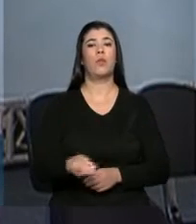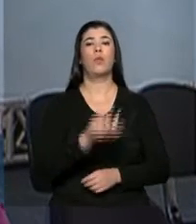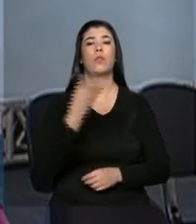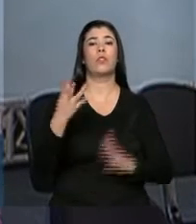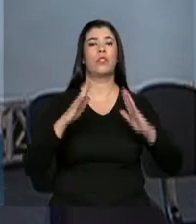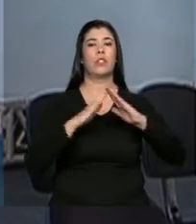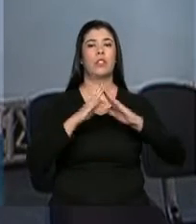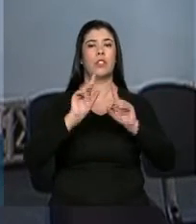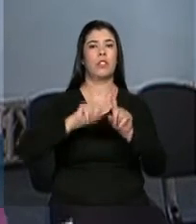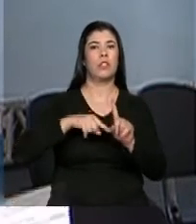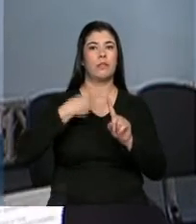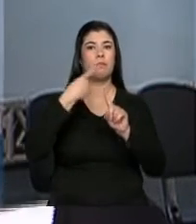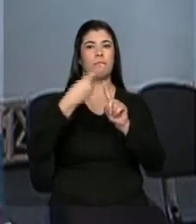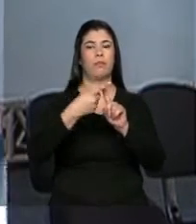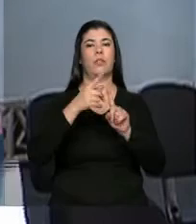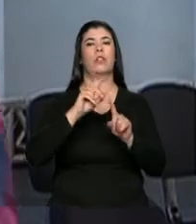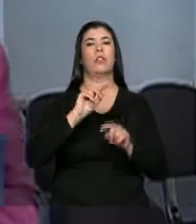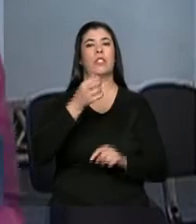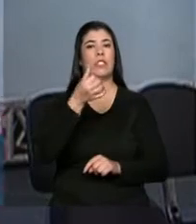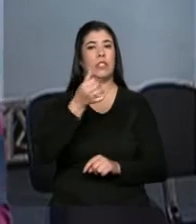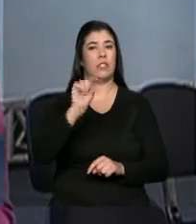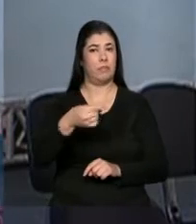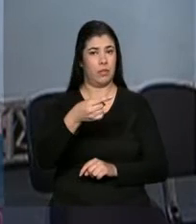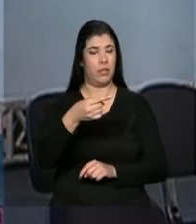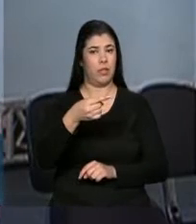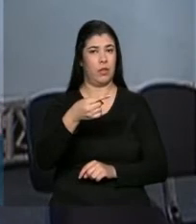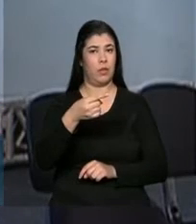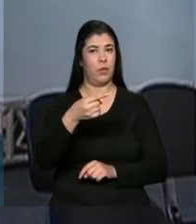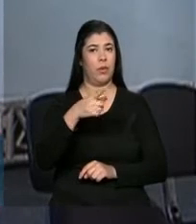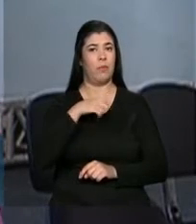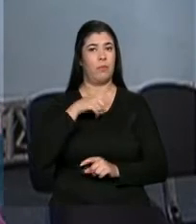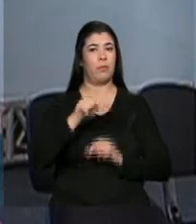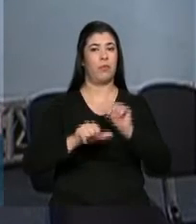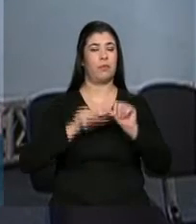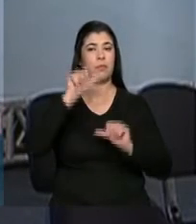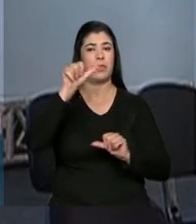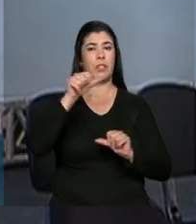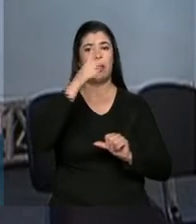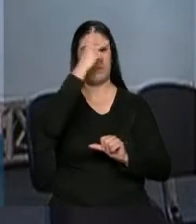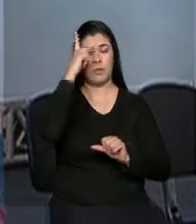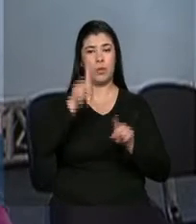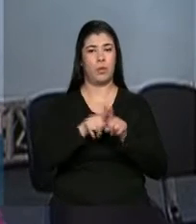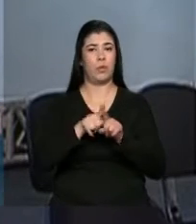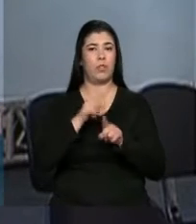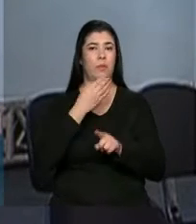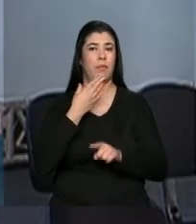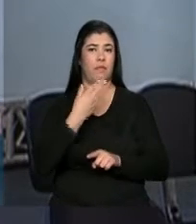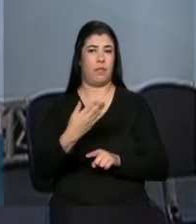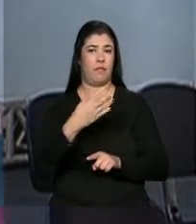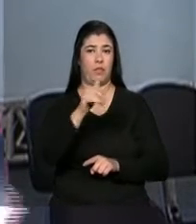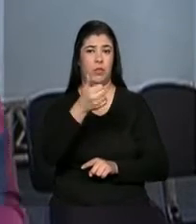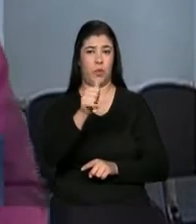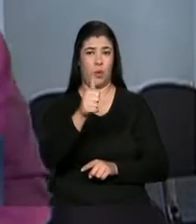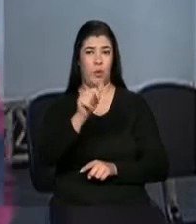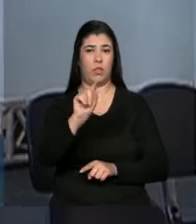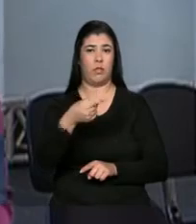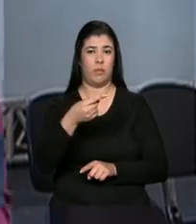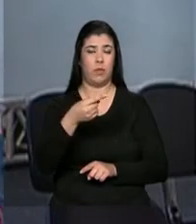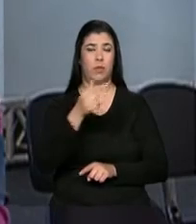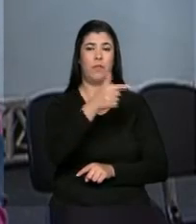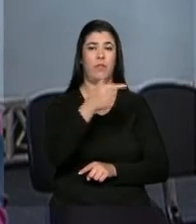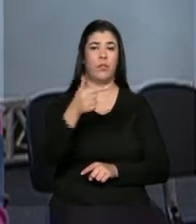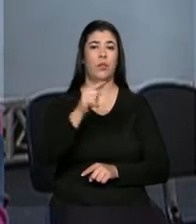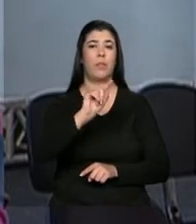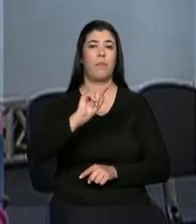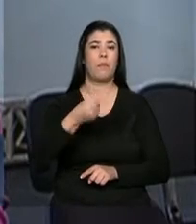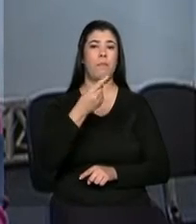praticamente dobra. Passa de 6 mil unidades na cidade e os beneficiários também, de 11 mil para 22 mil